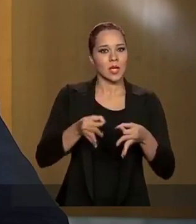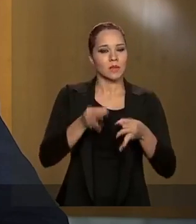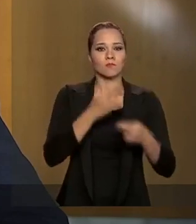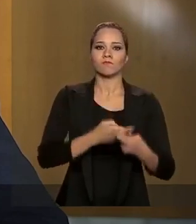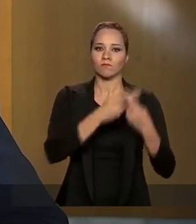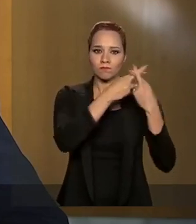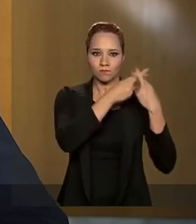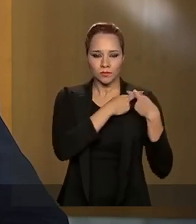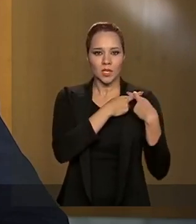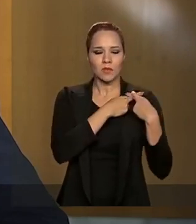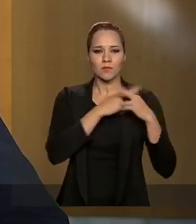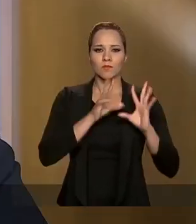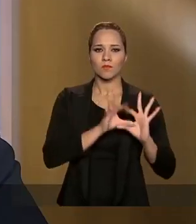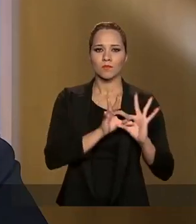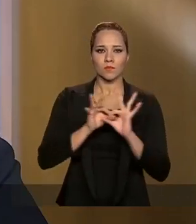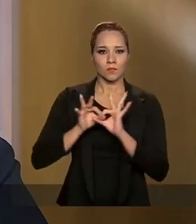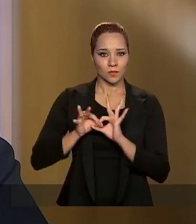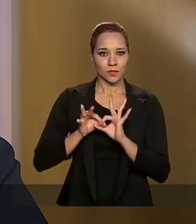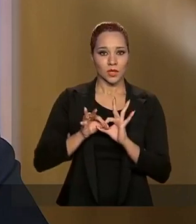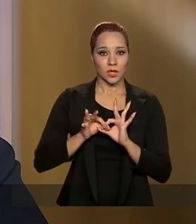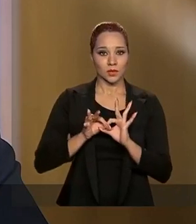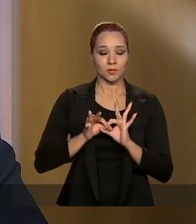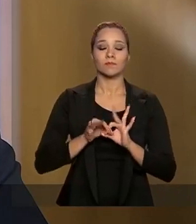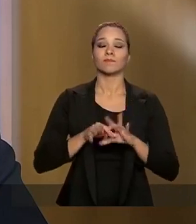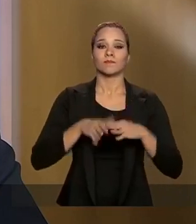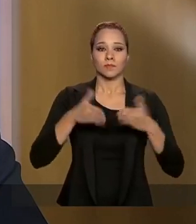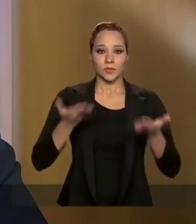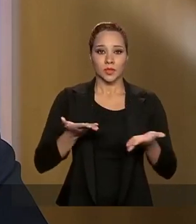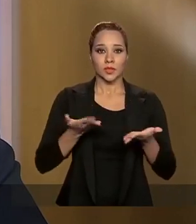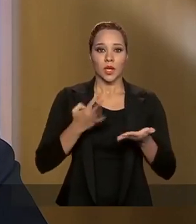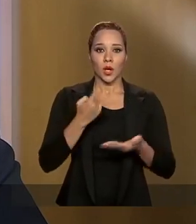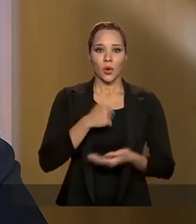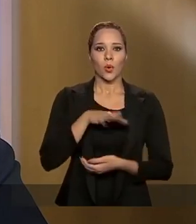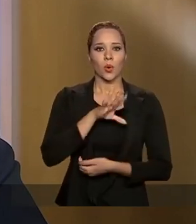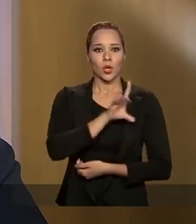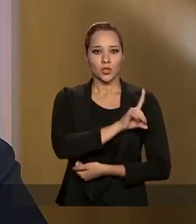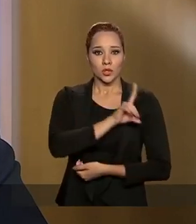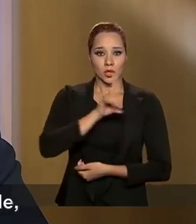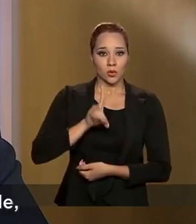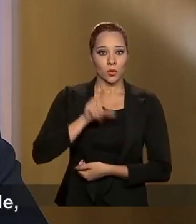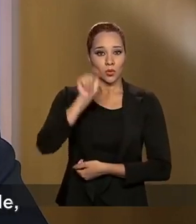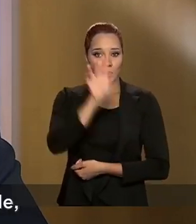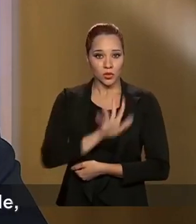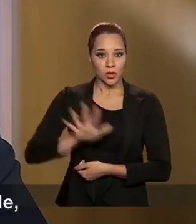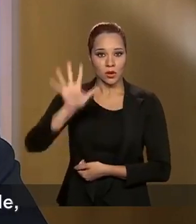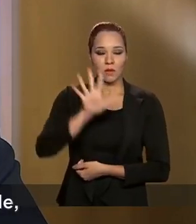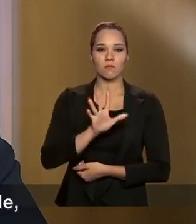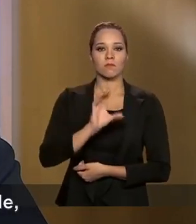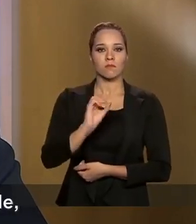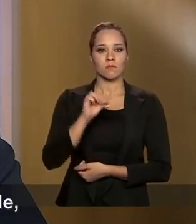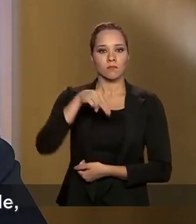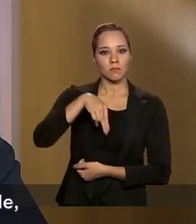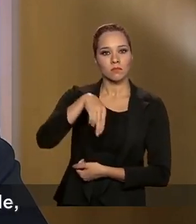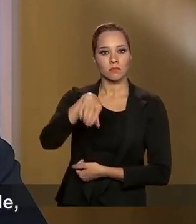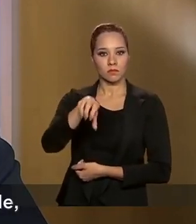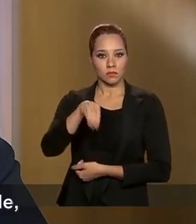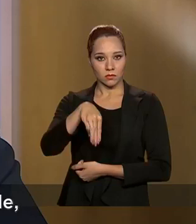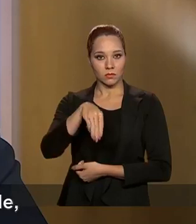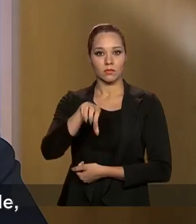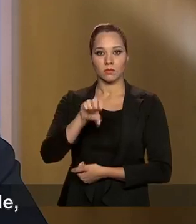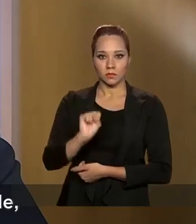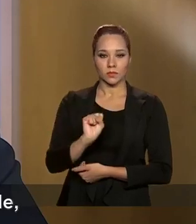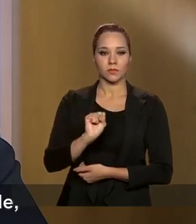responsável e coordenada. Nesse sentido, o senhor Tedros Adhanom, diretor-geral da Organização